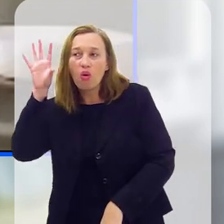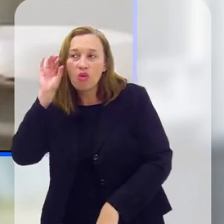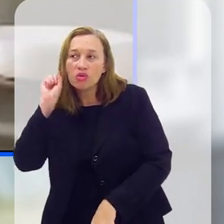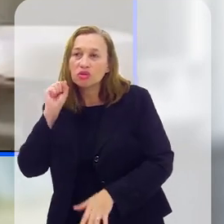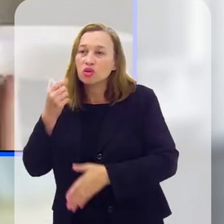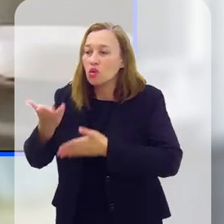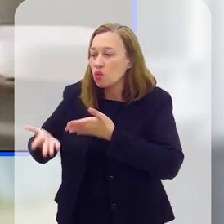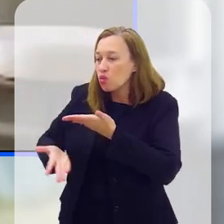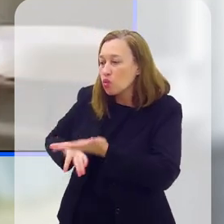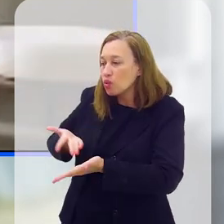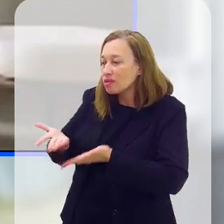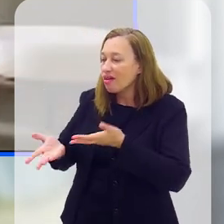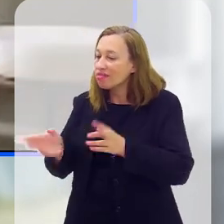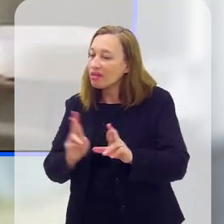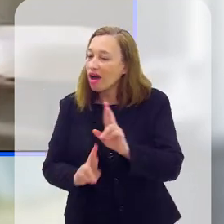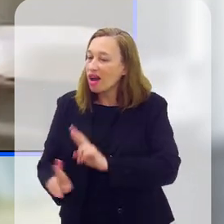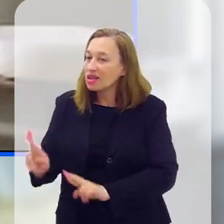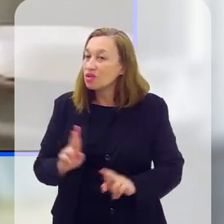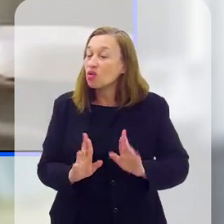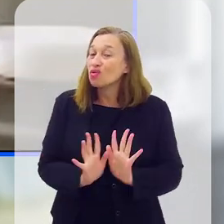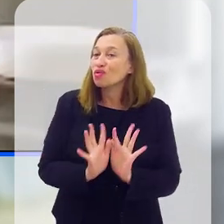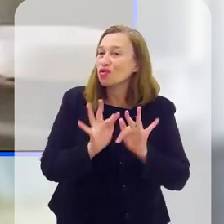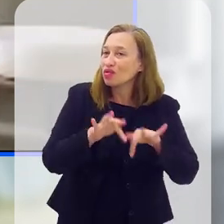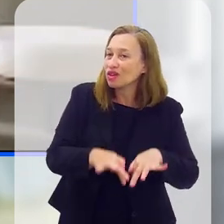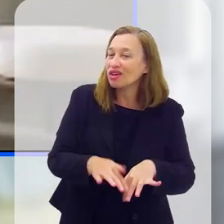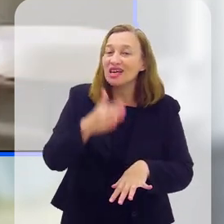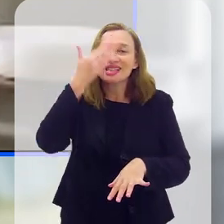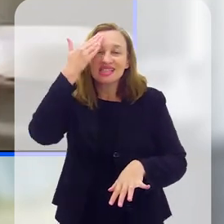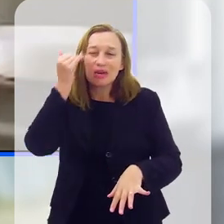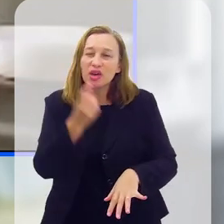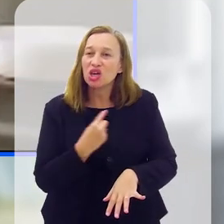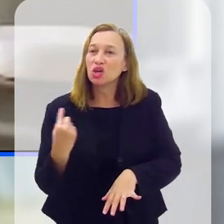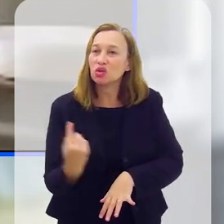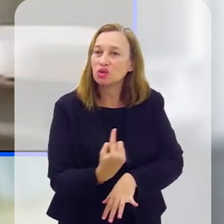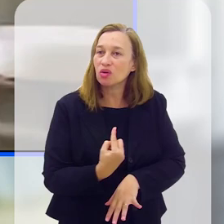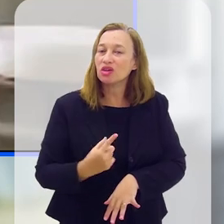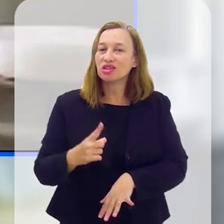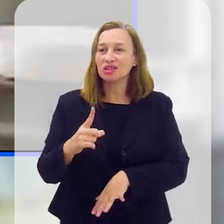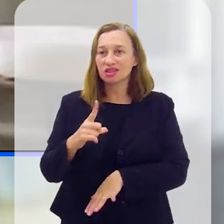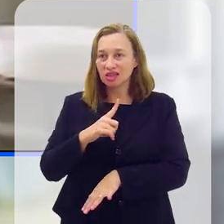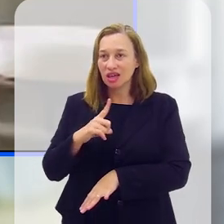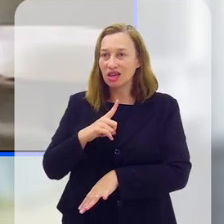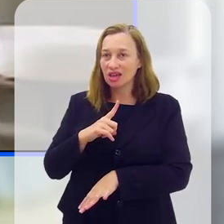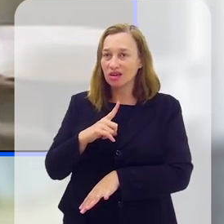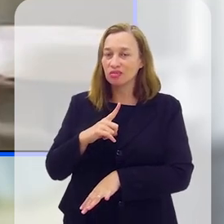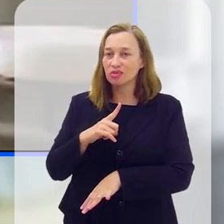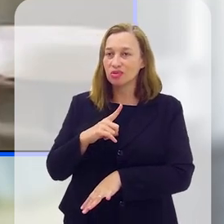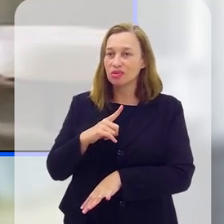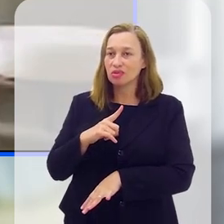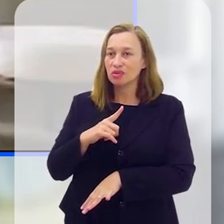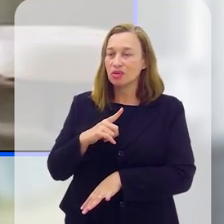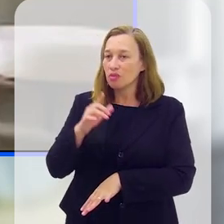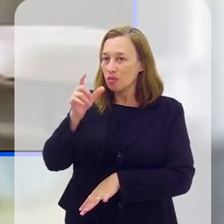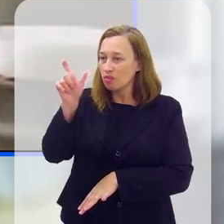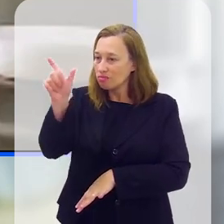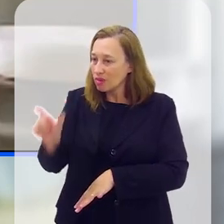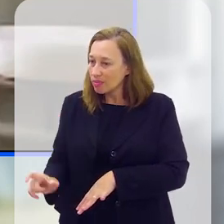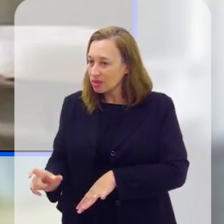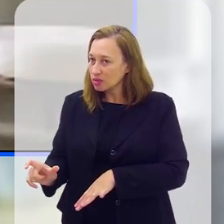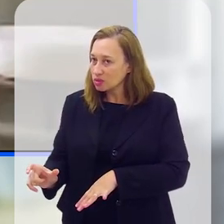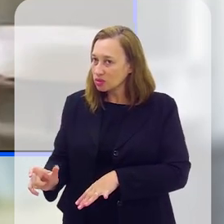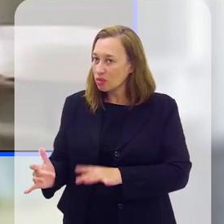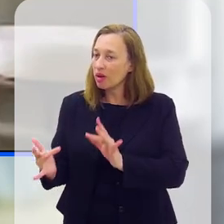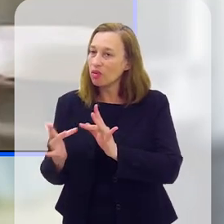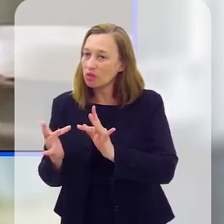ser ouvido, cuidando dos relacionamentos, porque no final, saber que nós temos com quem contar é o que